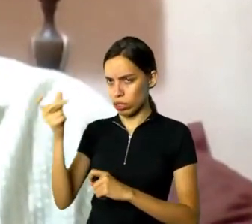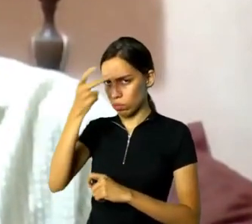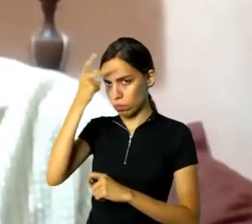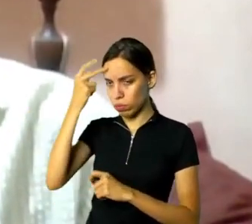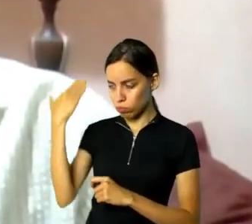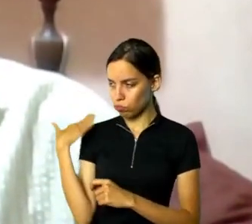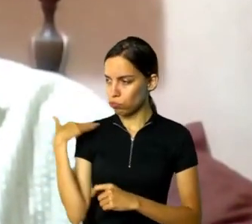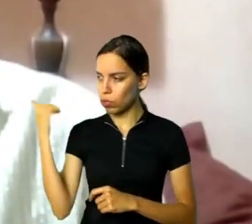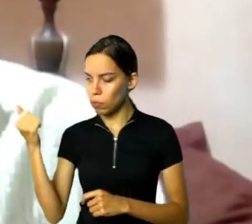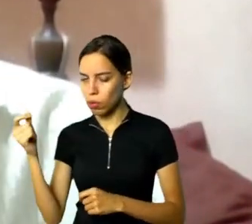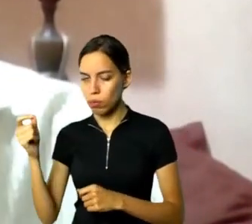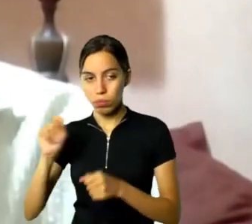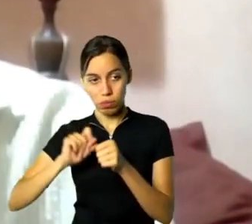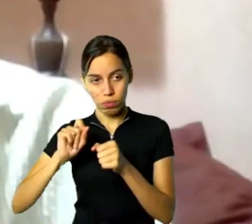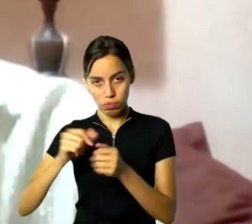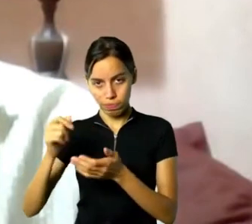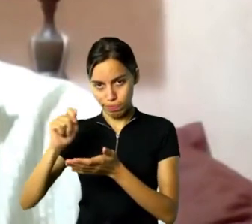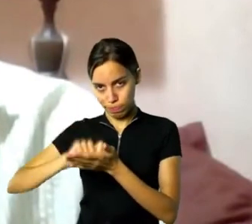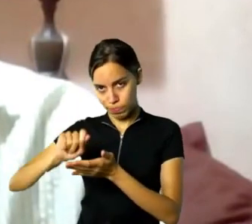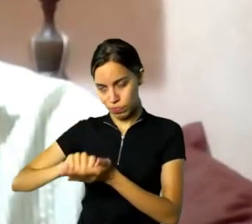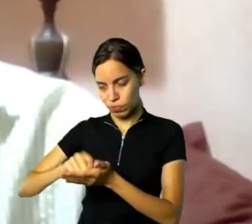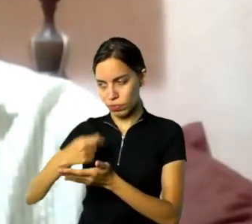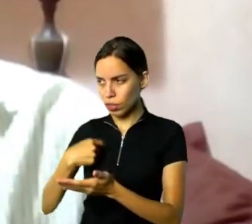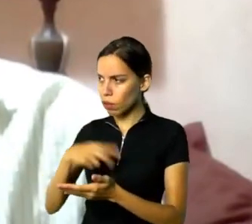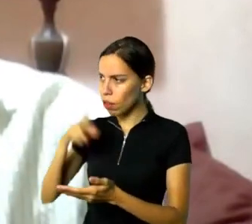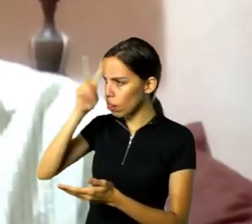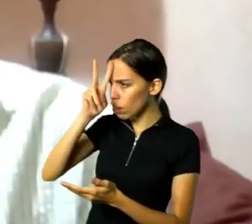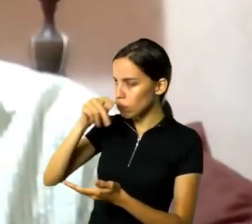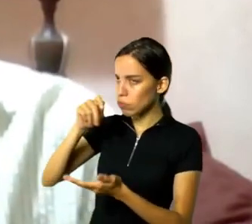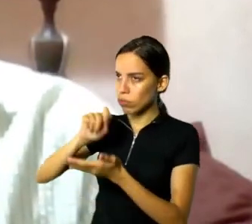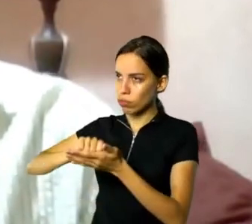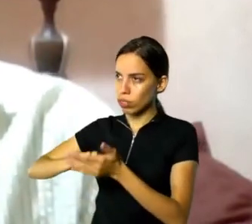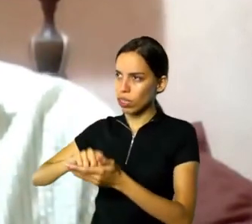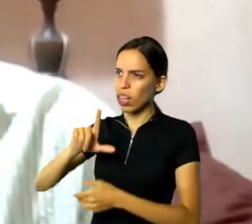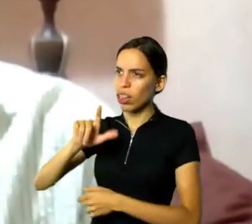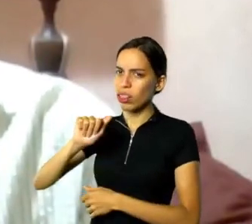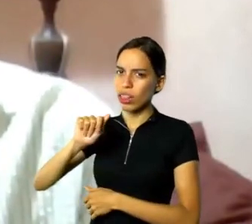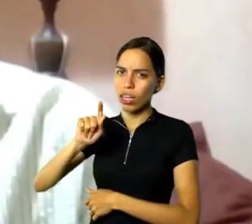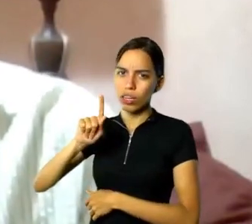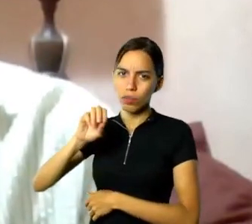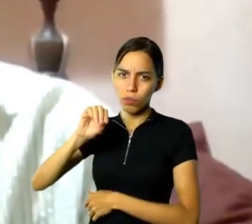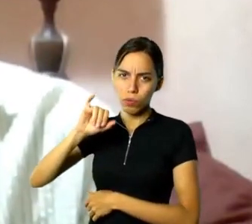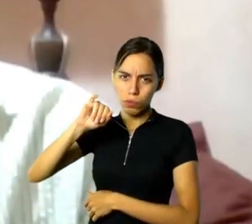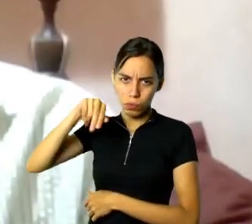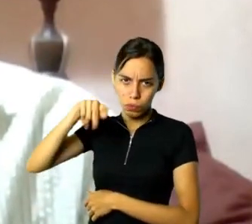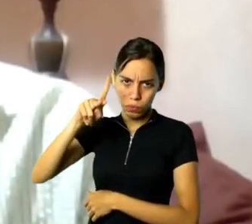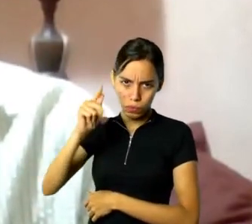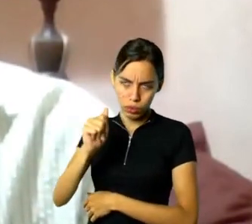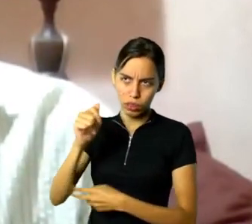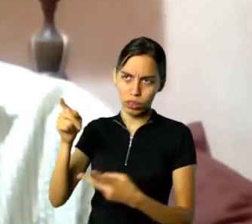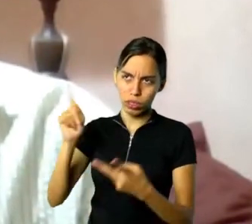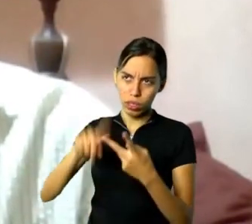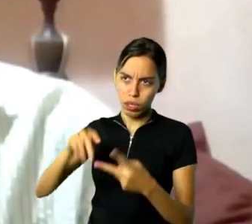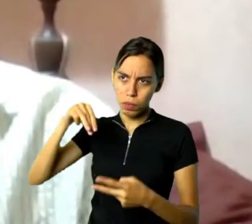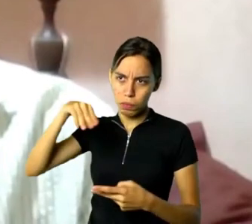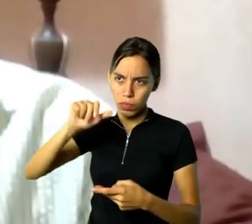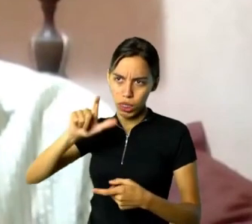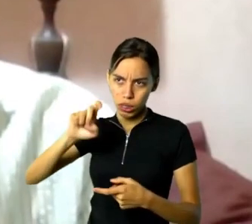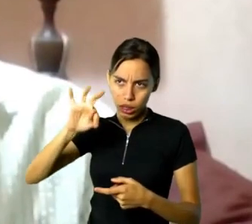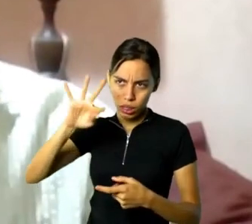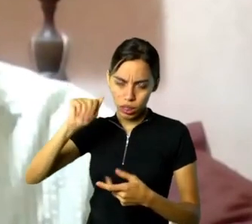eu li rapidamente, eu lembro que eu li Lagoinha, li Rua da Bahia, li Maleta, Praça 7,